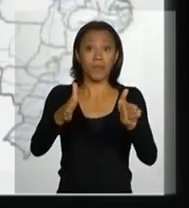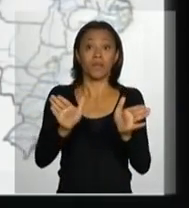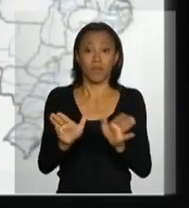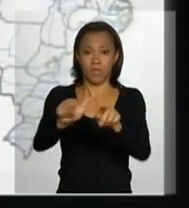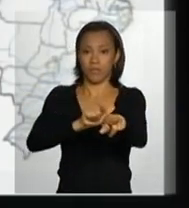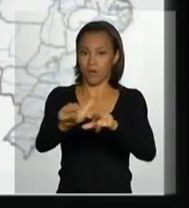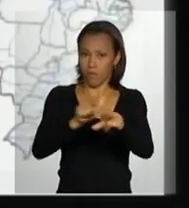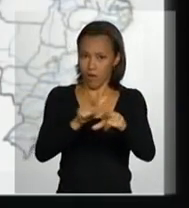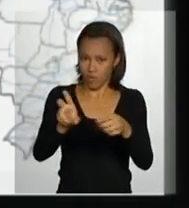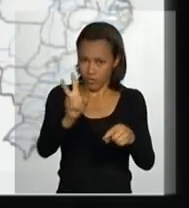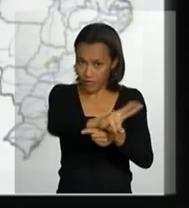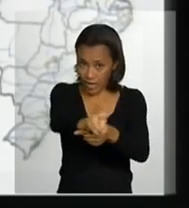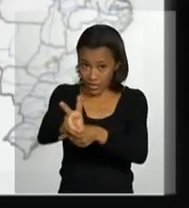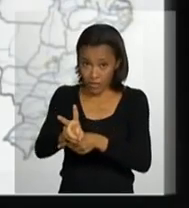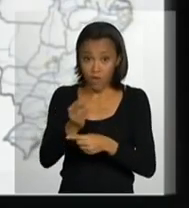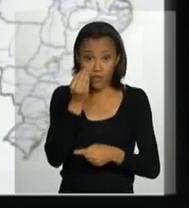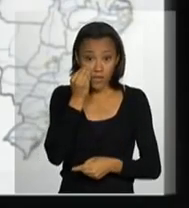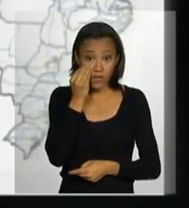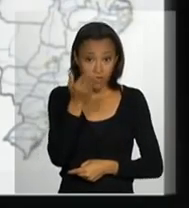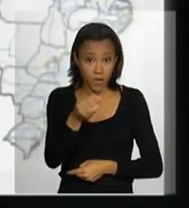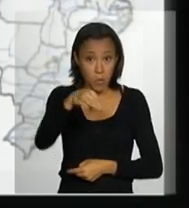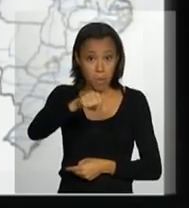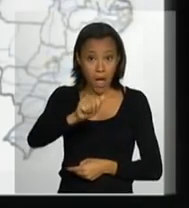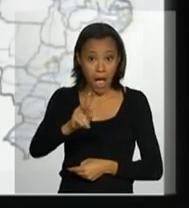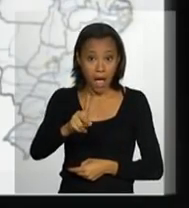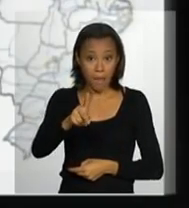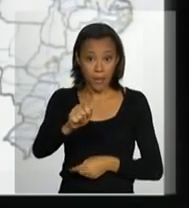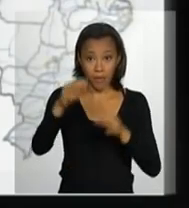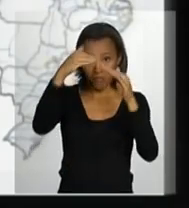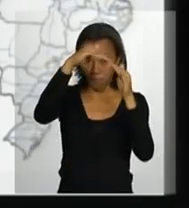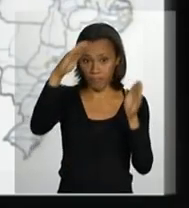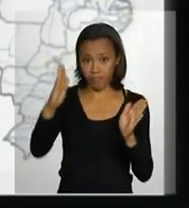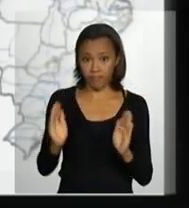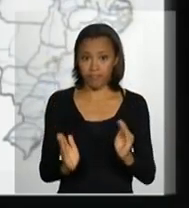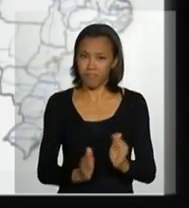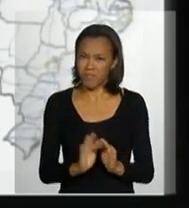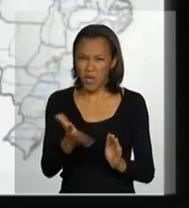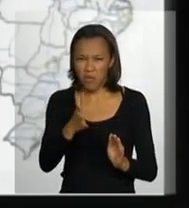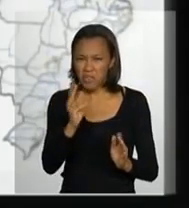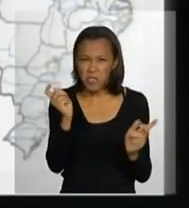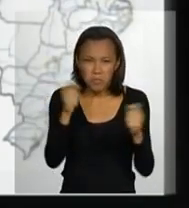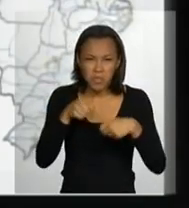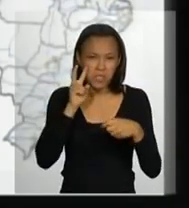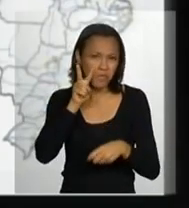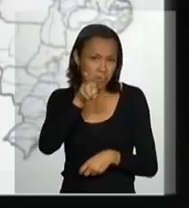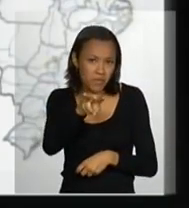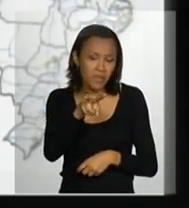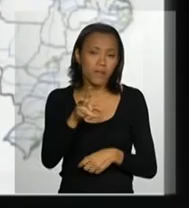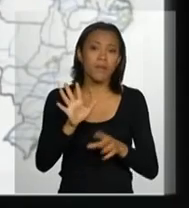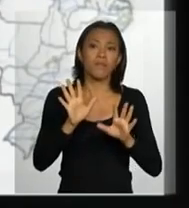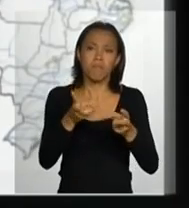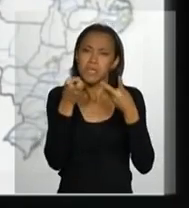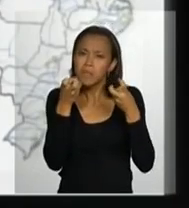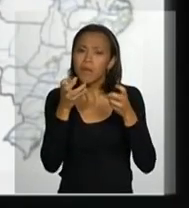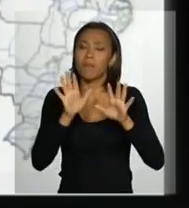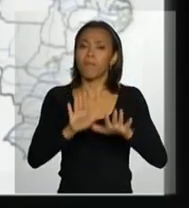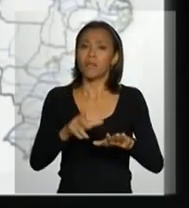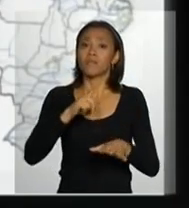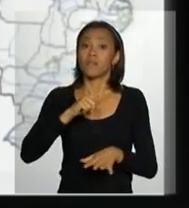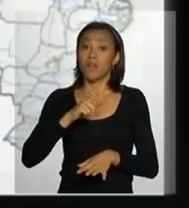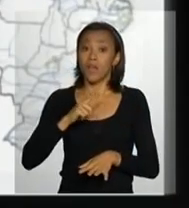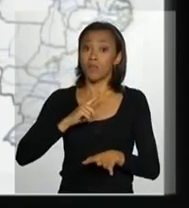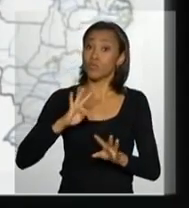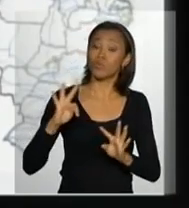esse universo. No mapa que está colocado, talvez não seja possível identificar, mas nós temos aí